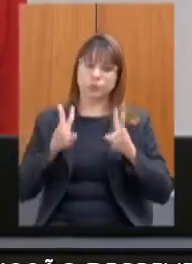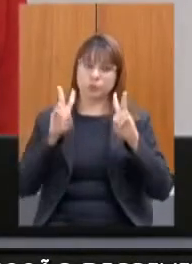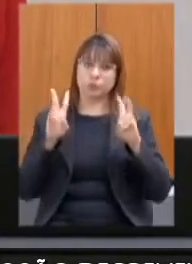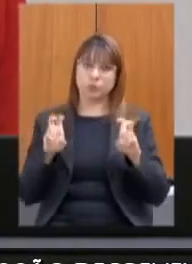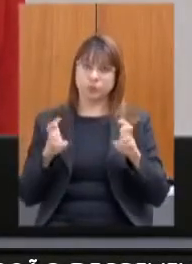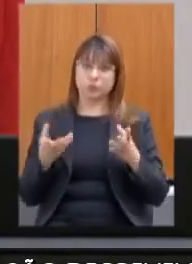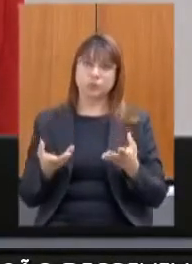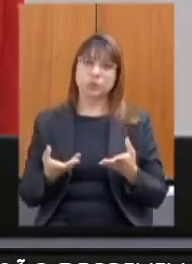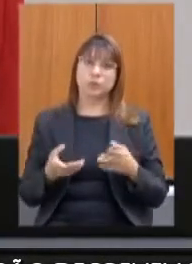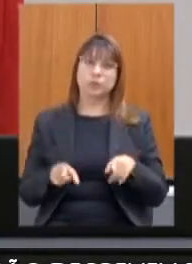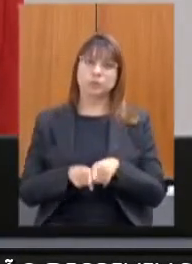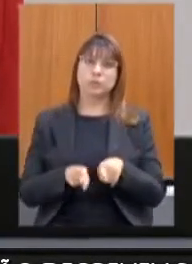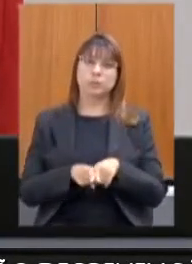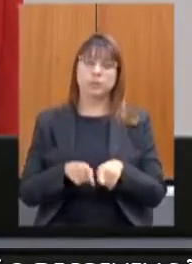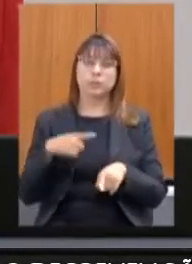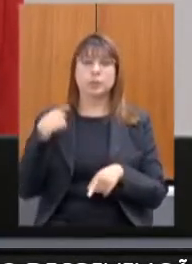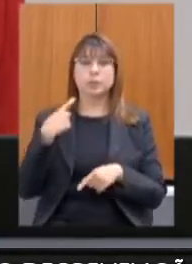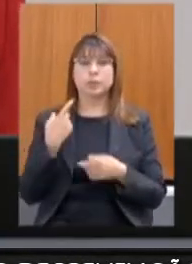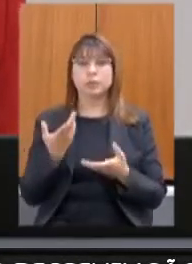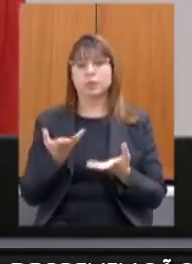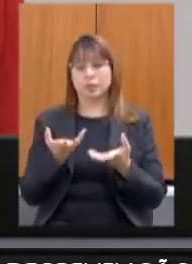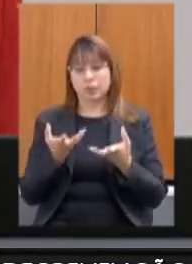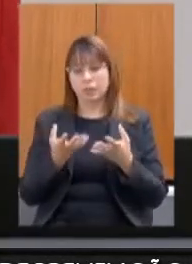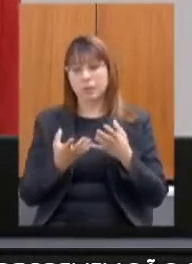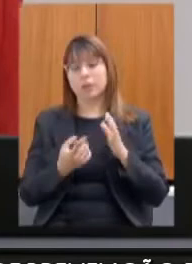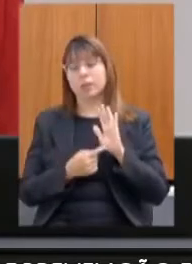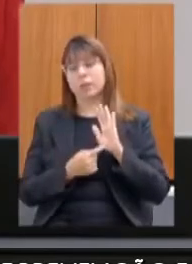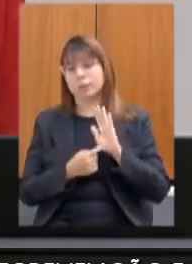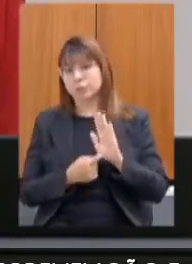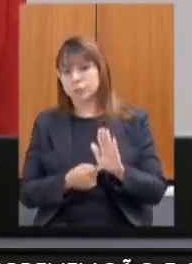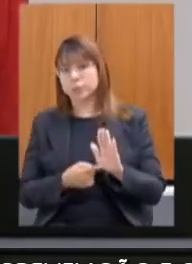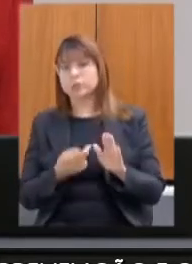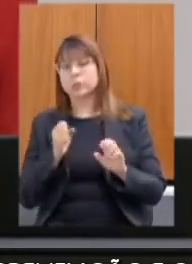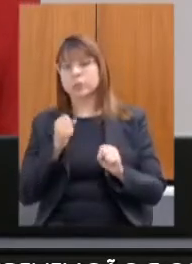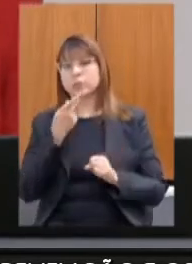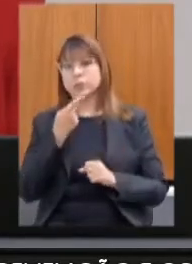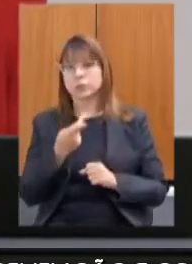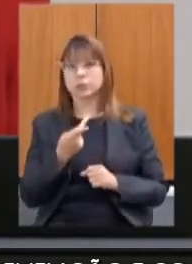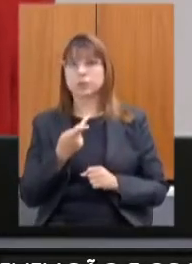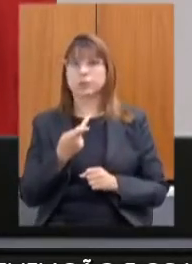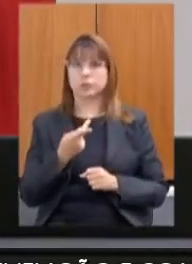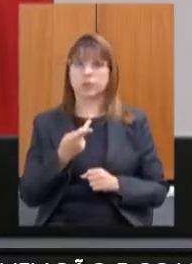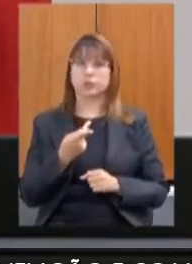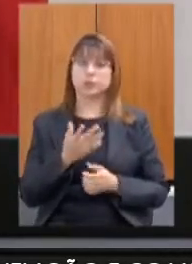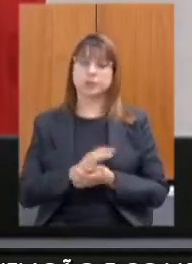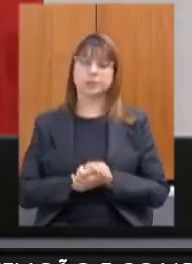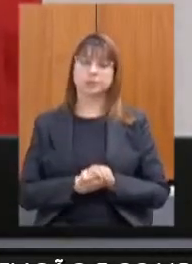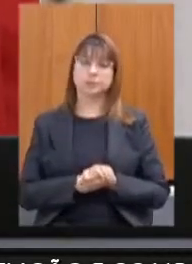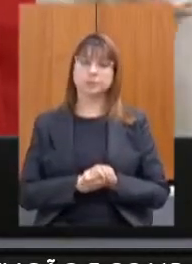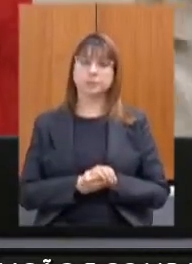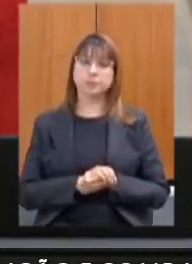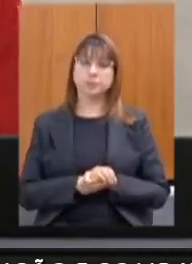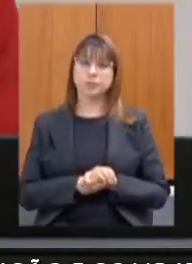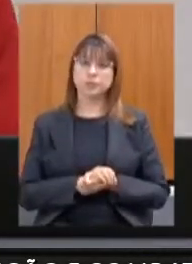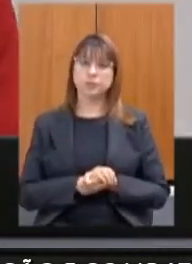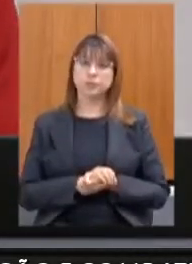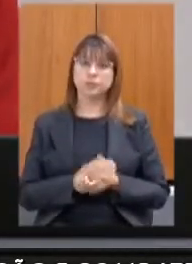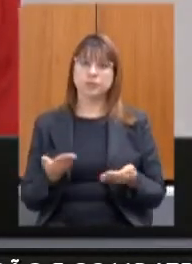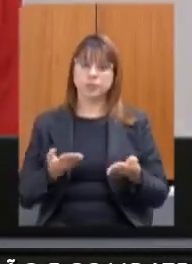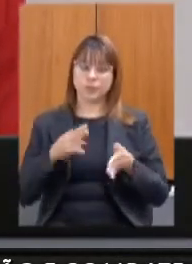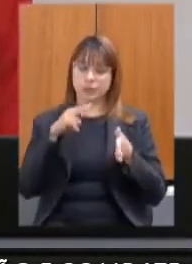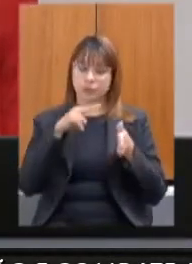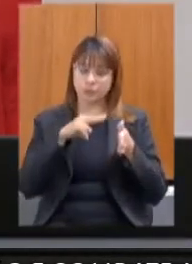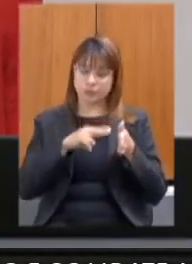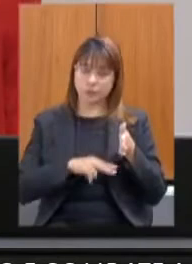matiz os parlamentares que ainda desejaram apresentar requerimento podem também manifestar oralmente lembrando que nós vamos fazer a